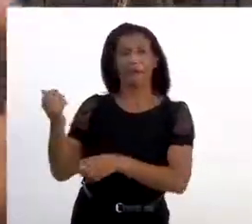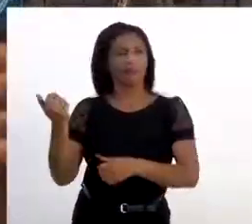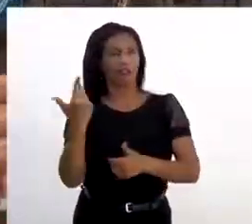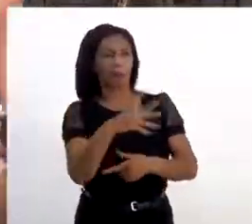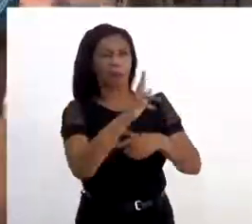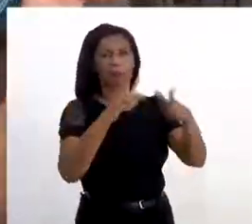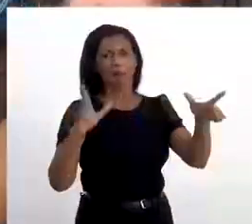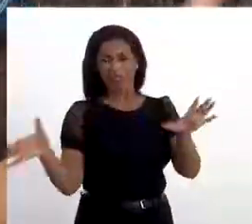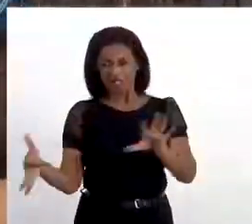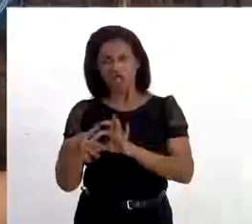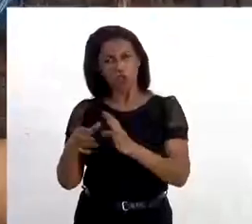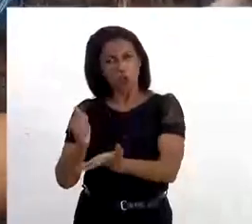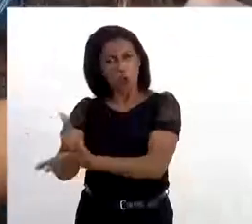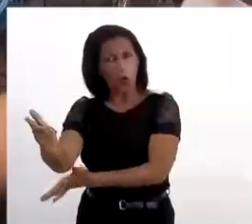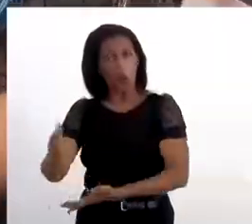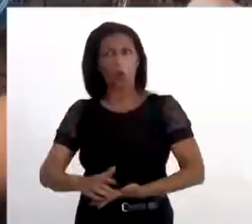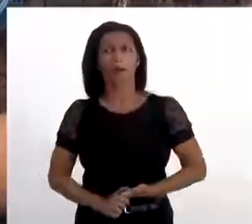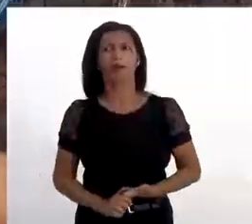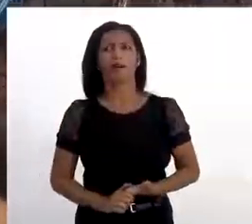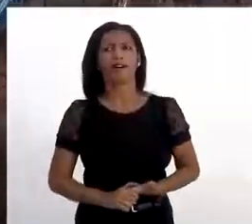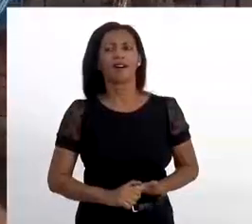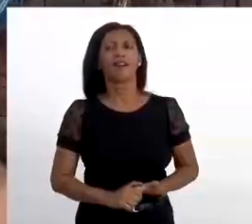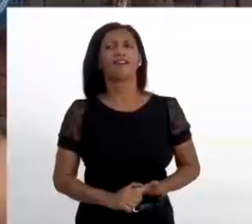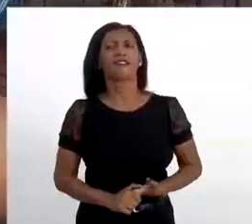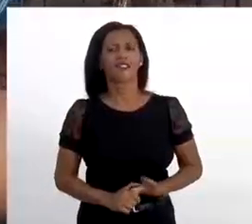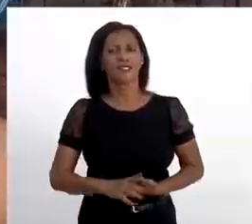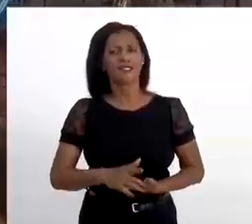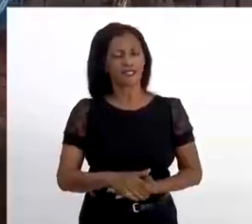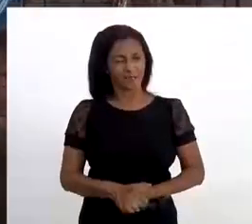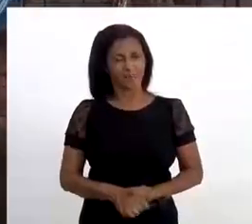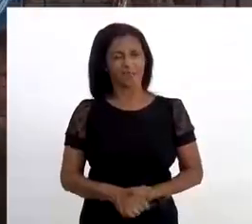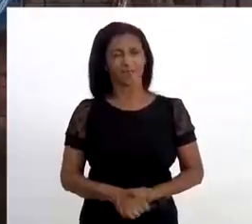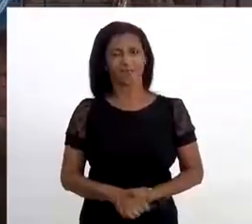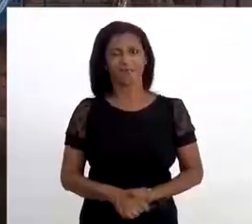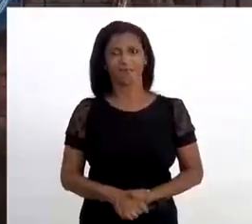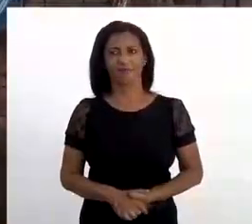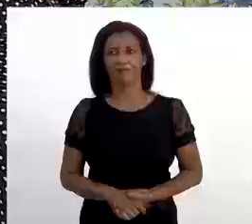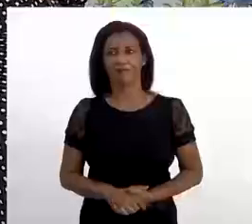aí nós nos unimos e conseguimos. A gente quer política pública para o nosso povo. Perfeito.